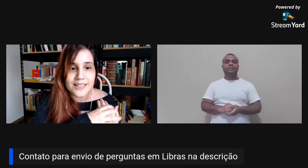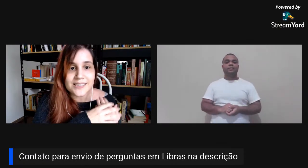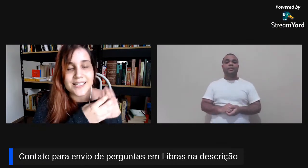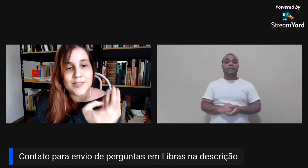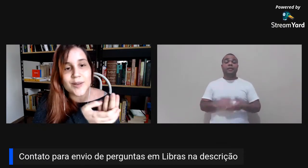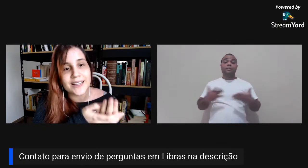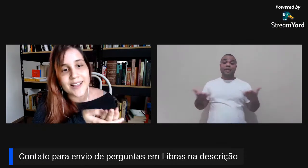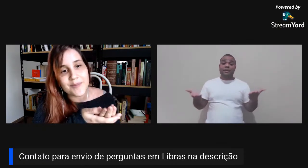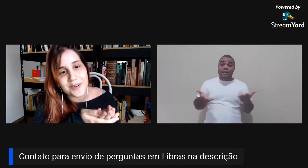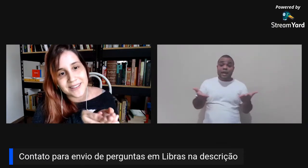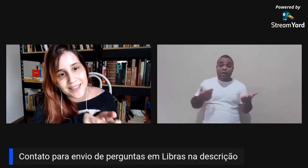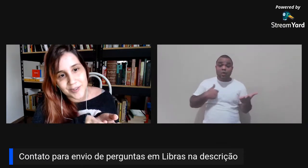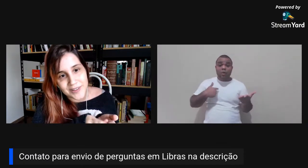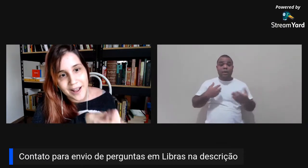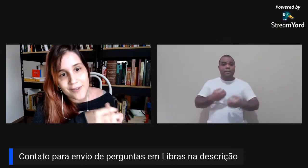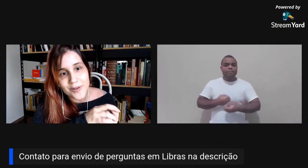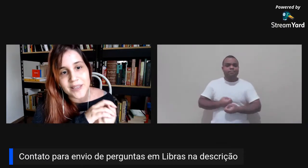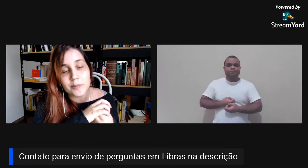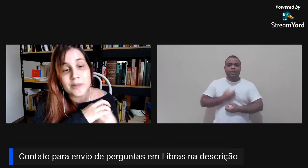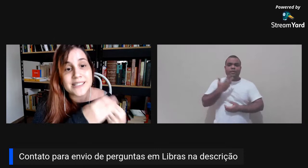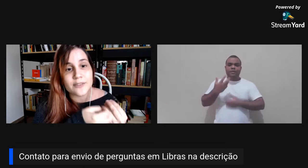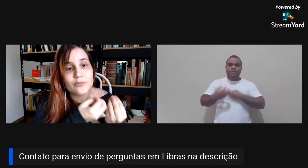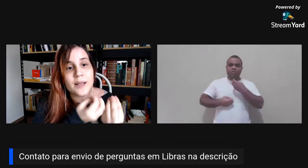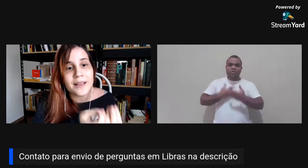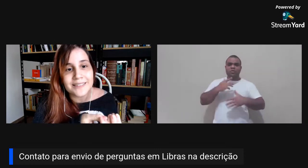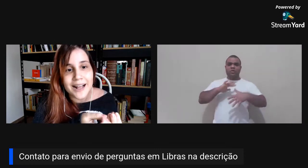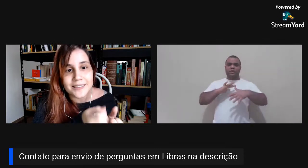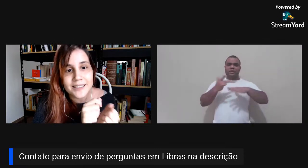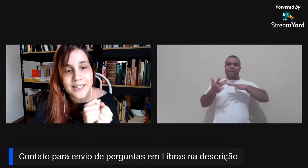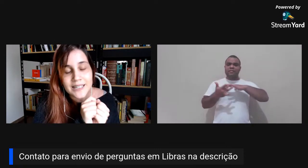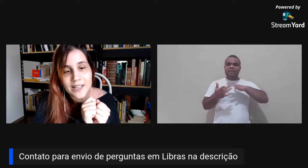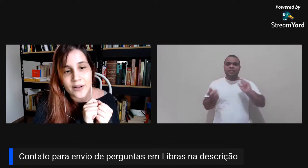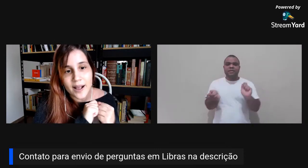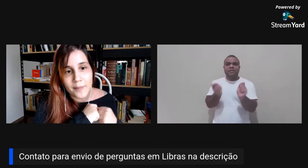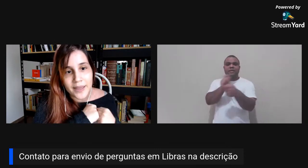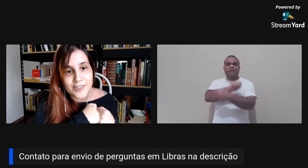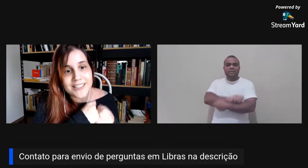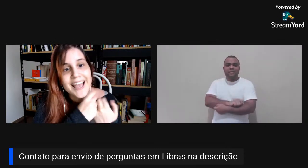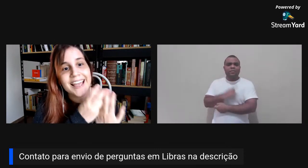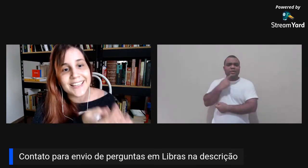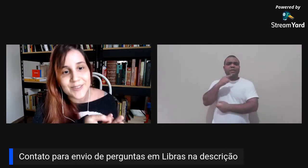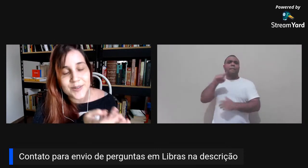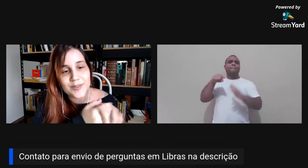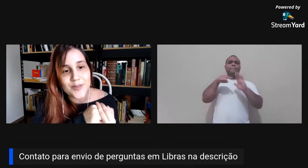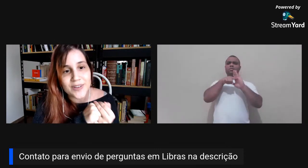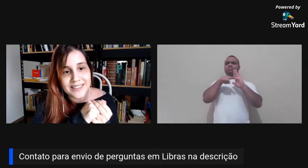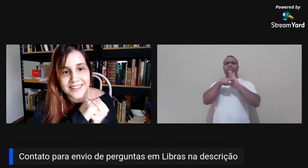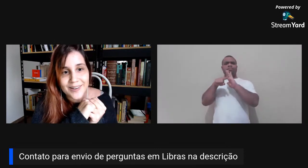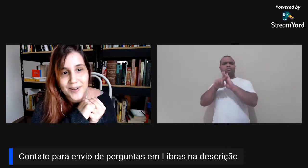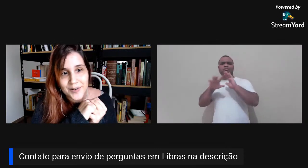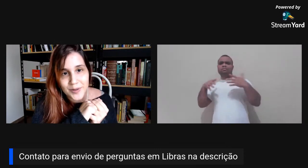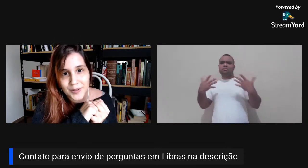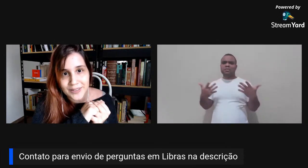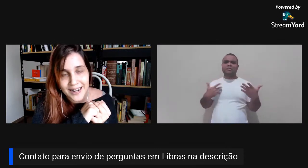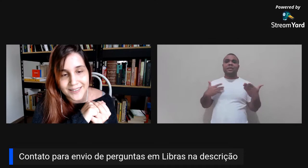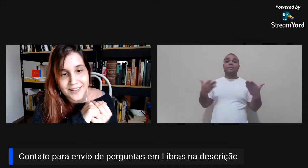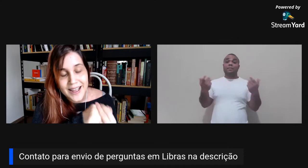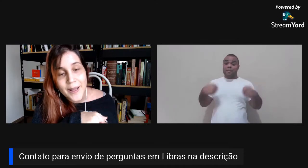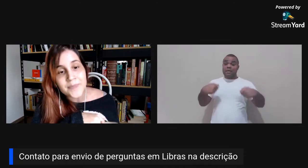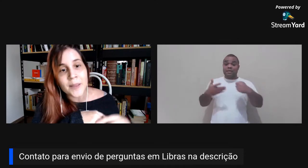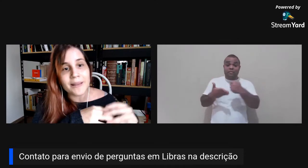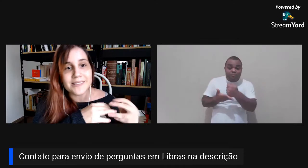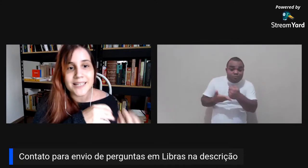produções isso ainda é uma coisa questionável e precisa ser fundamentada teoricamente e é isso que eu estou fazendo agora no meu